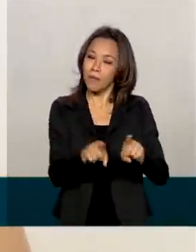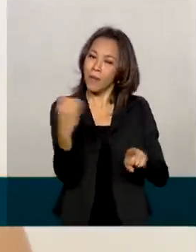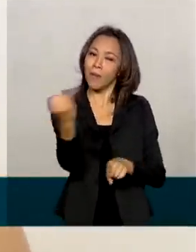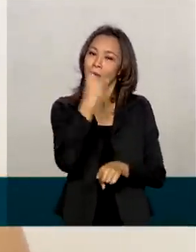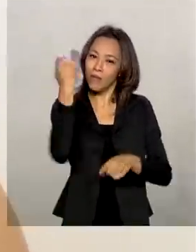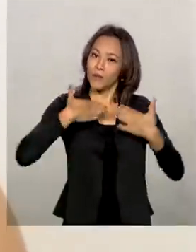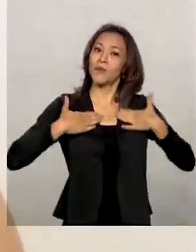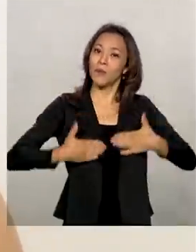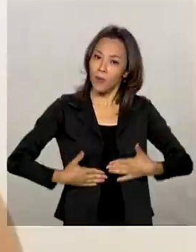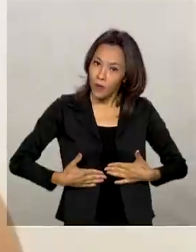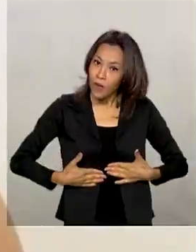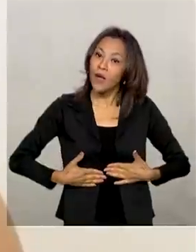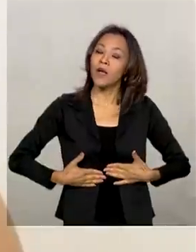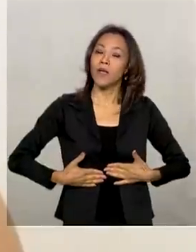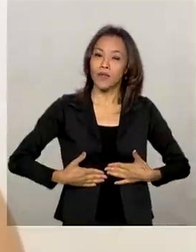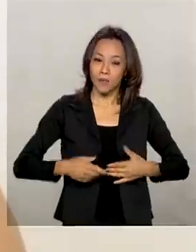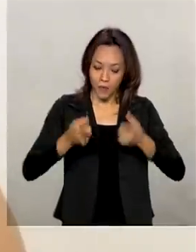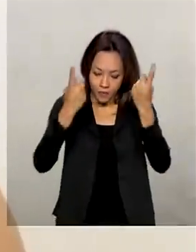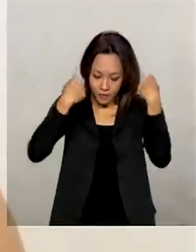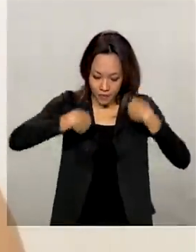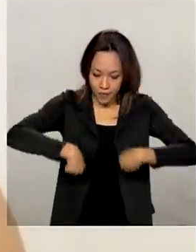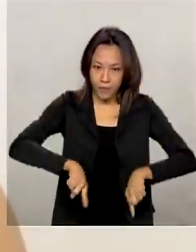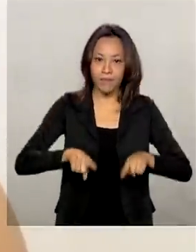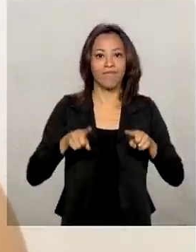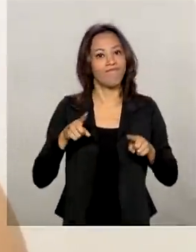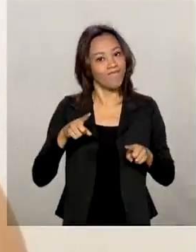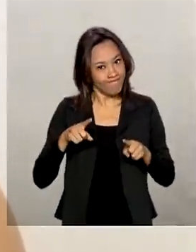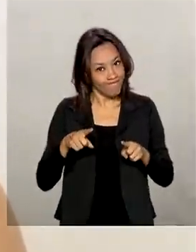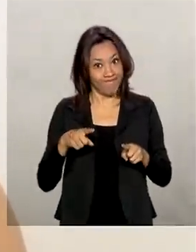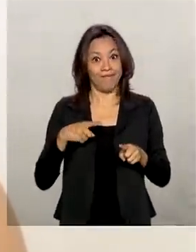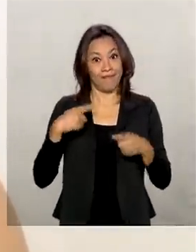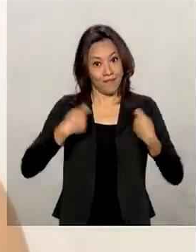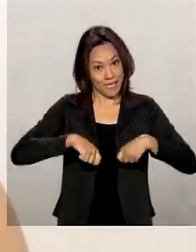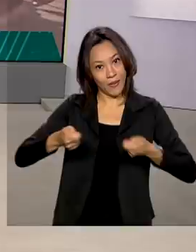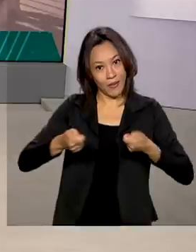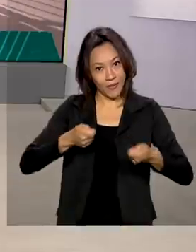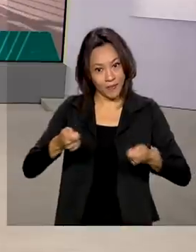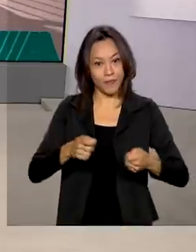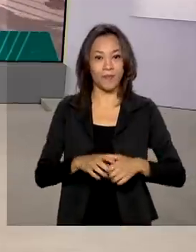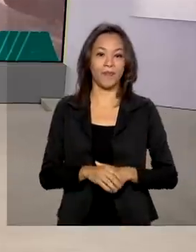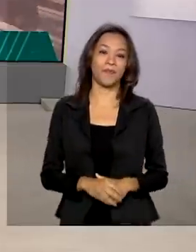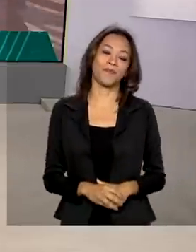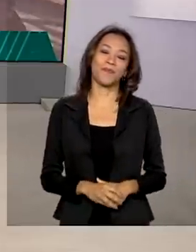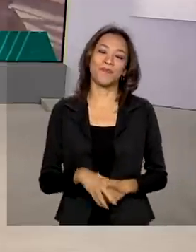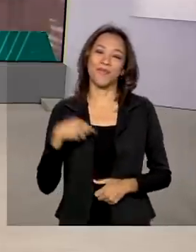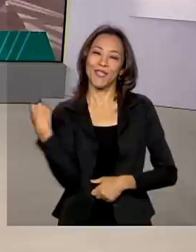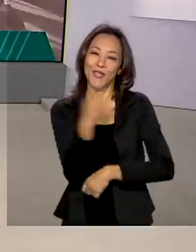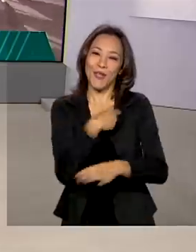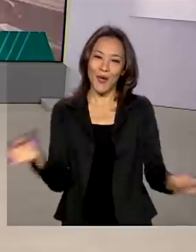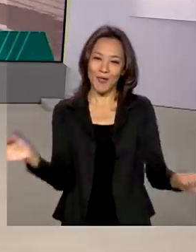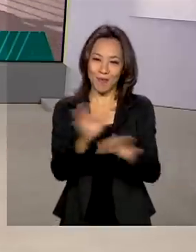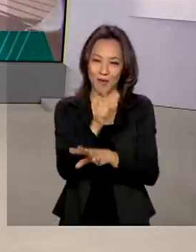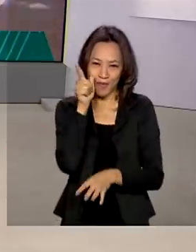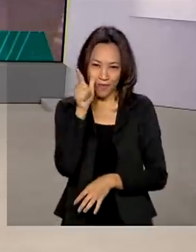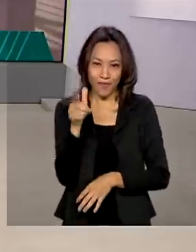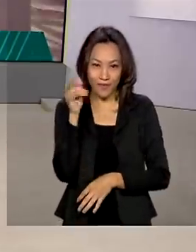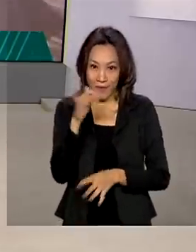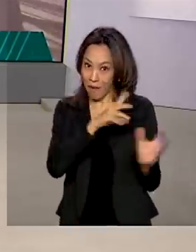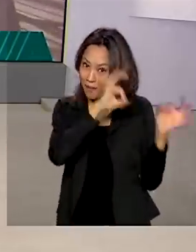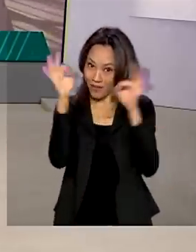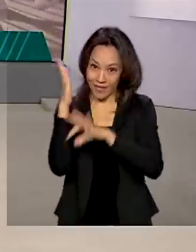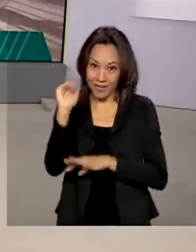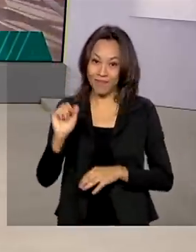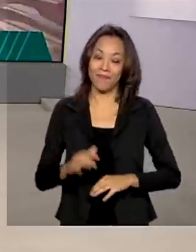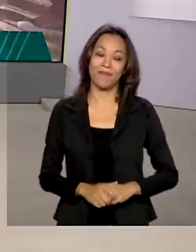muito. Então é preciso ter esse equilíbrio. A gente fica por aqui. Nos vemos amanhã. Até lá!